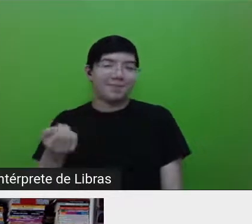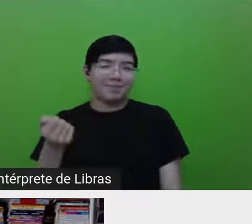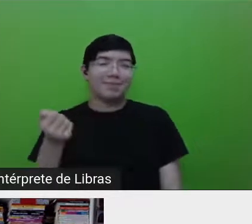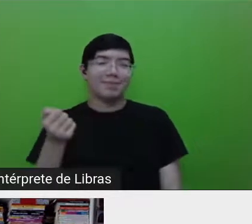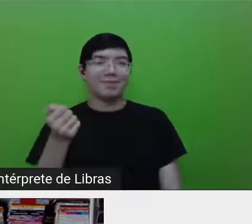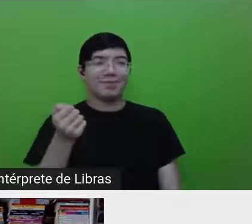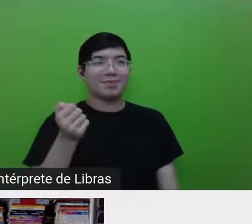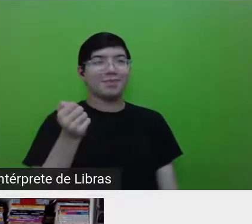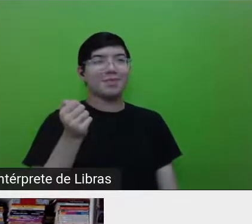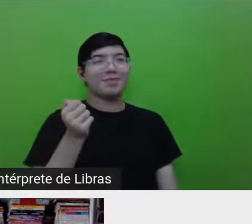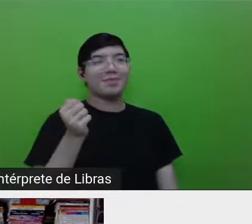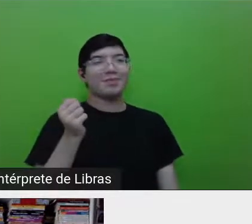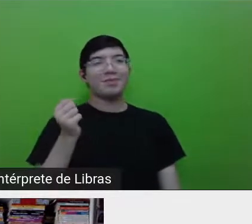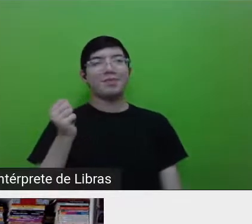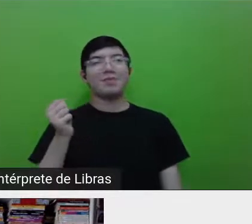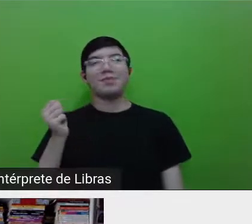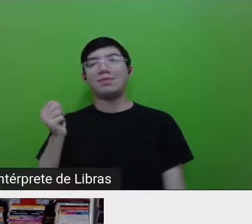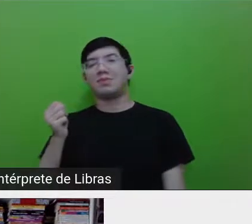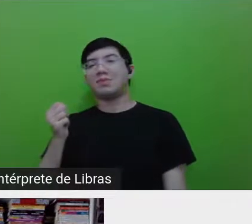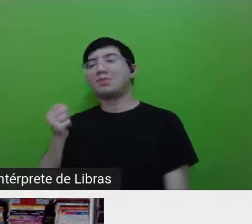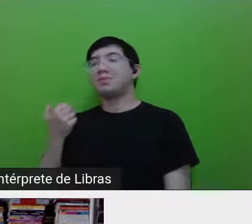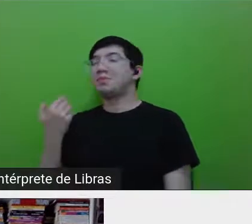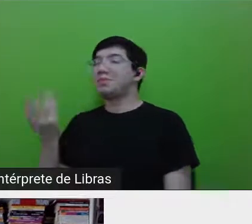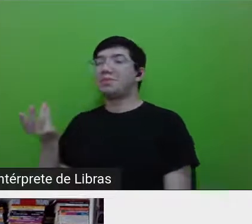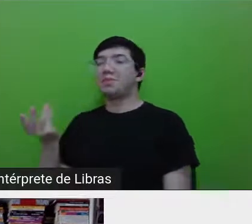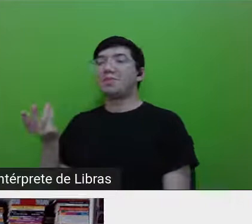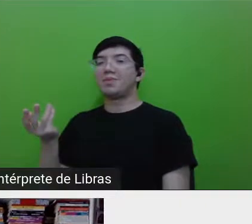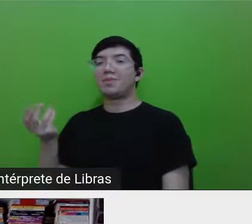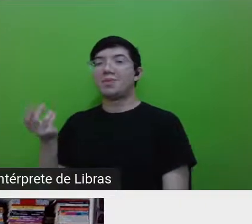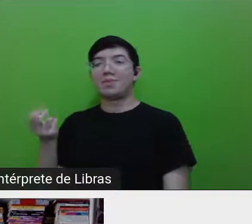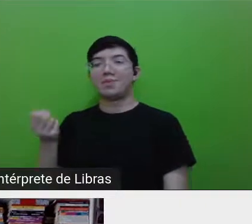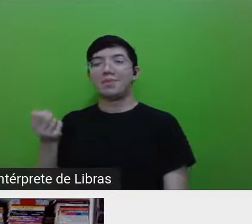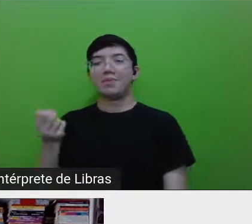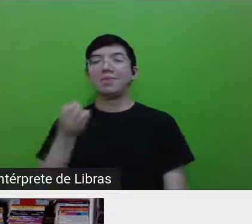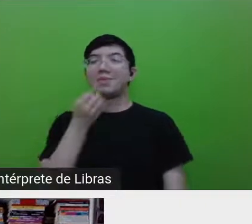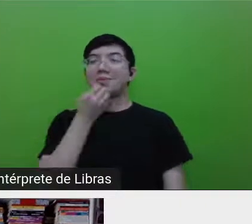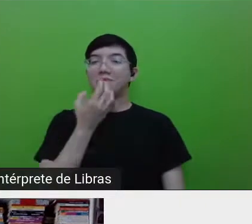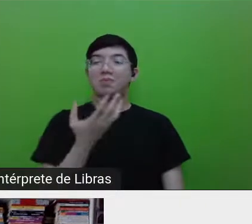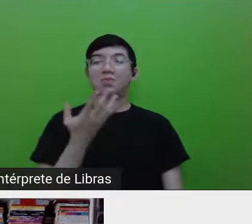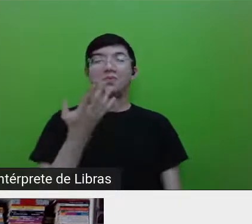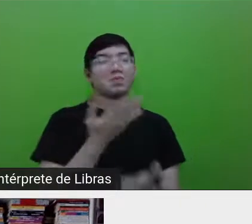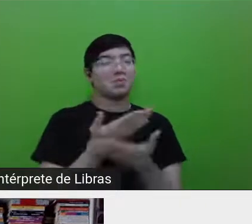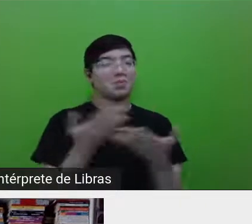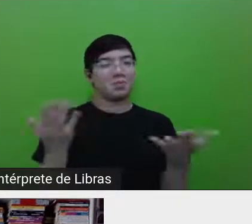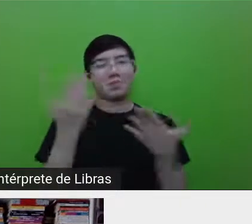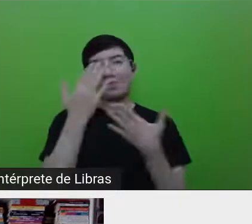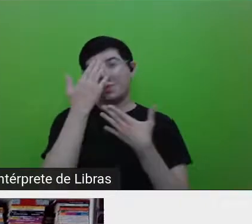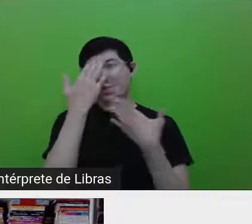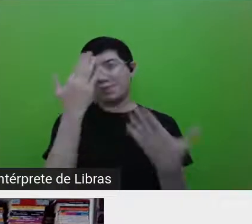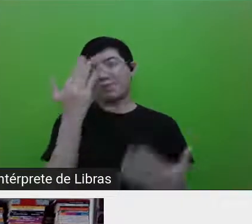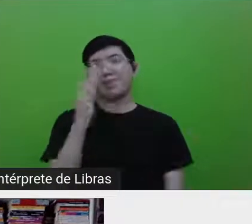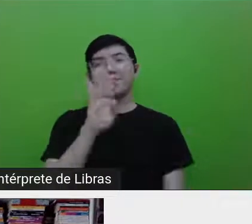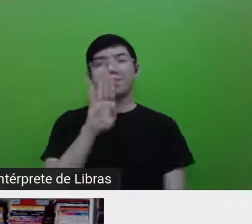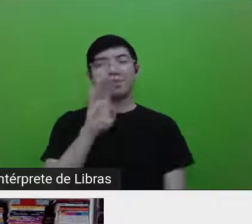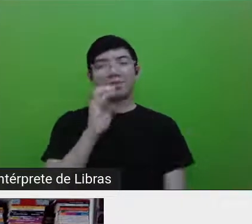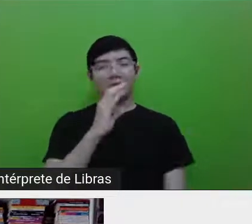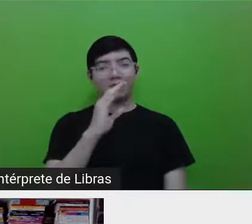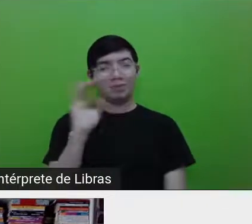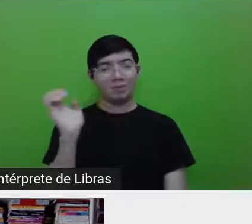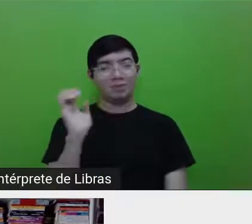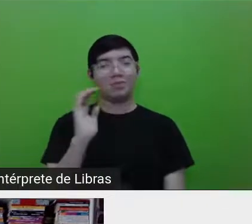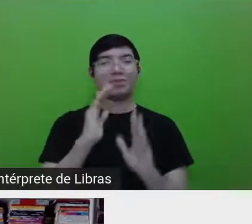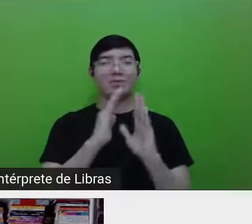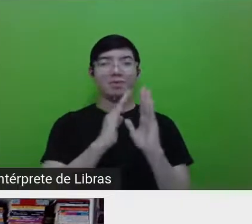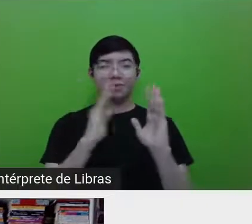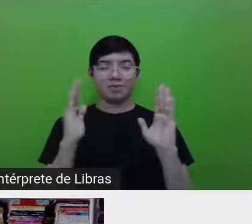que seja bom para todo mundo. Pode continuar depois. agradeço demais a Bessie, para quem ainda não conhece,